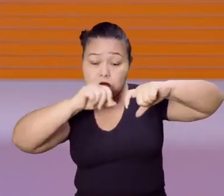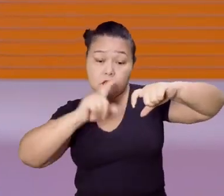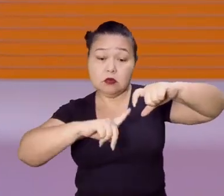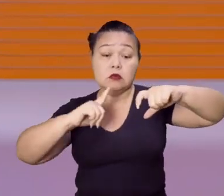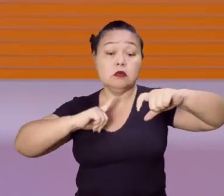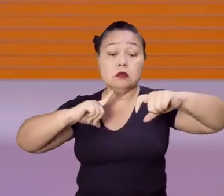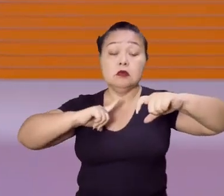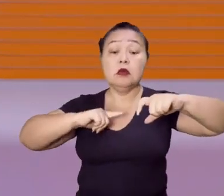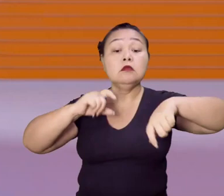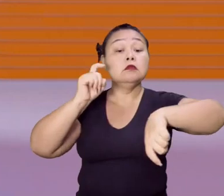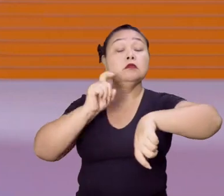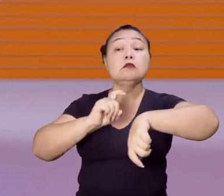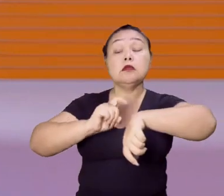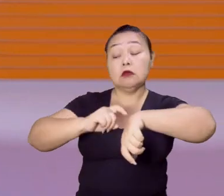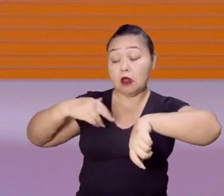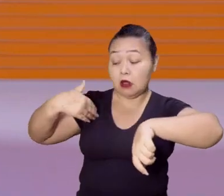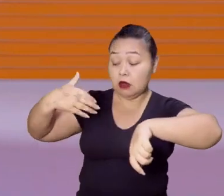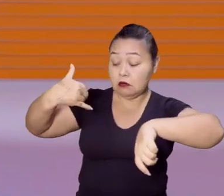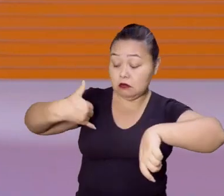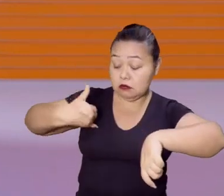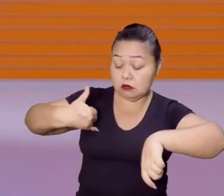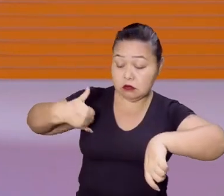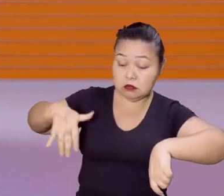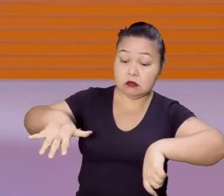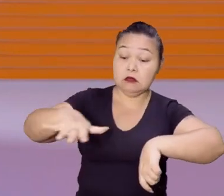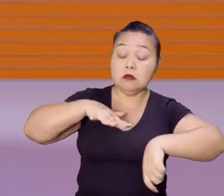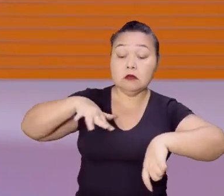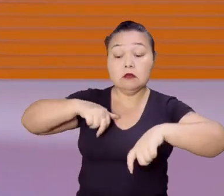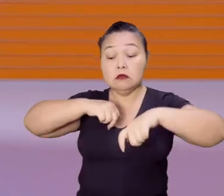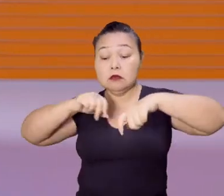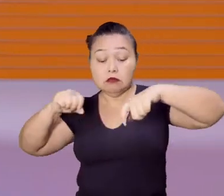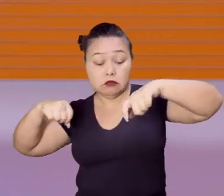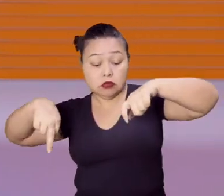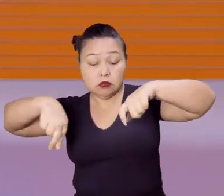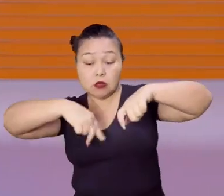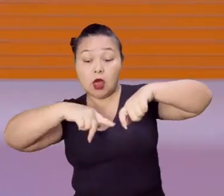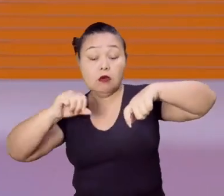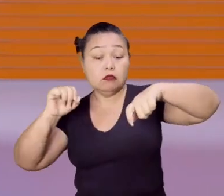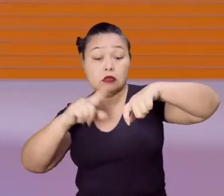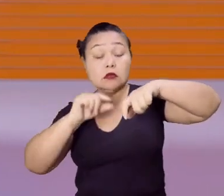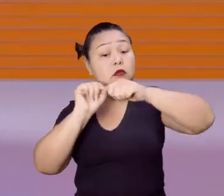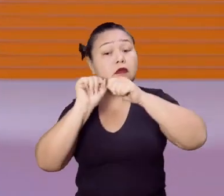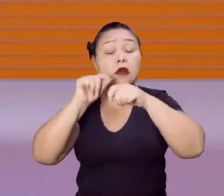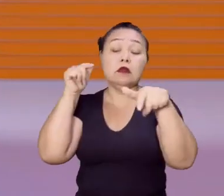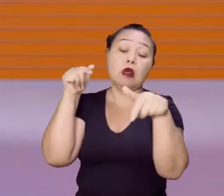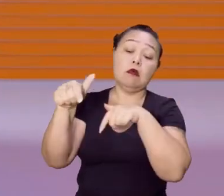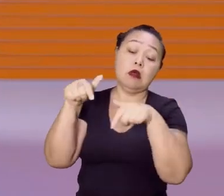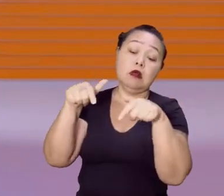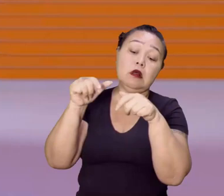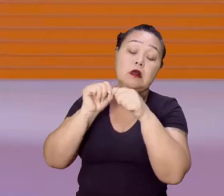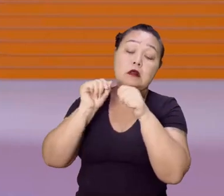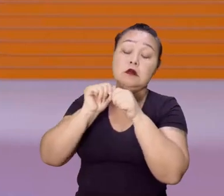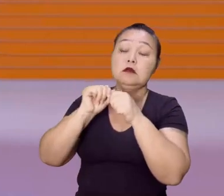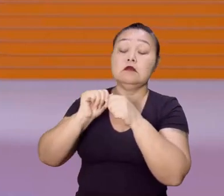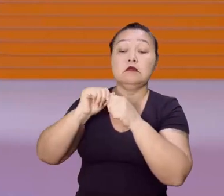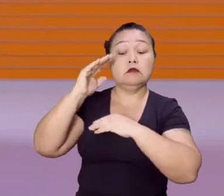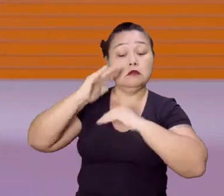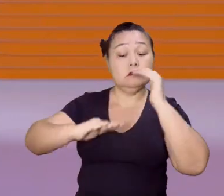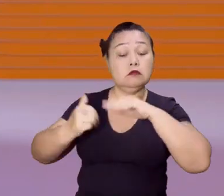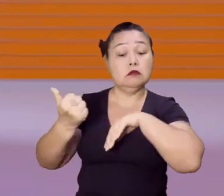jogador de futebol tem um tempo de vida na área da profissão dele. Ele não vai trabalhar como jogador